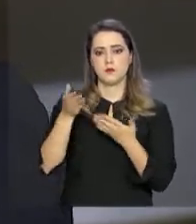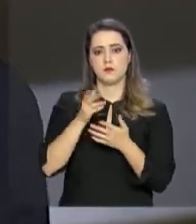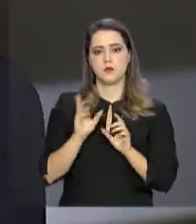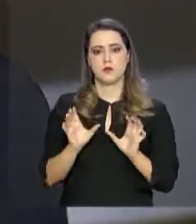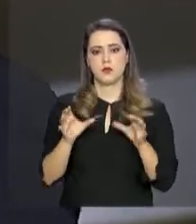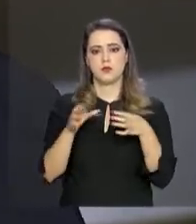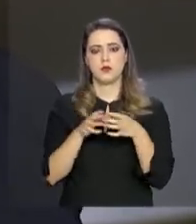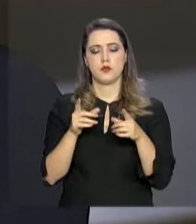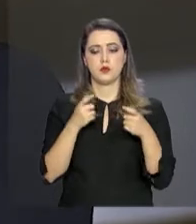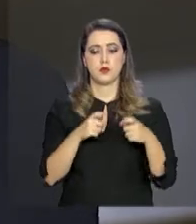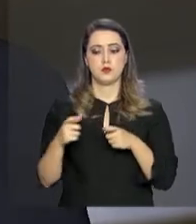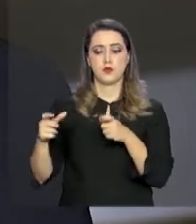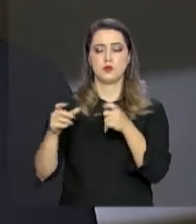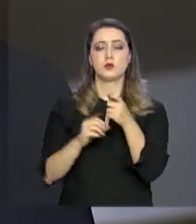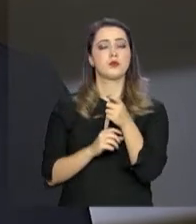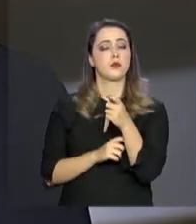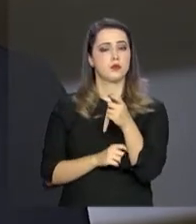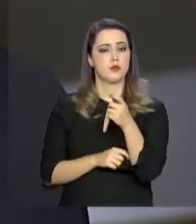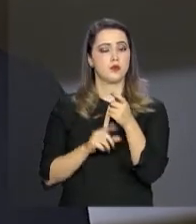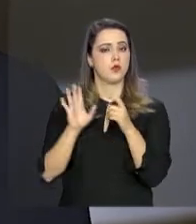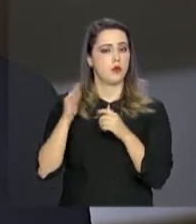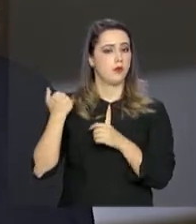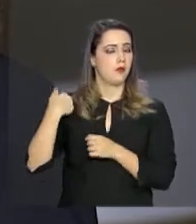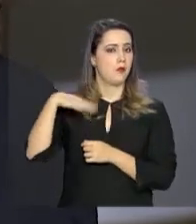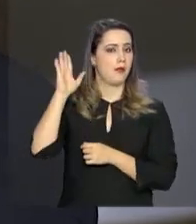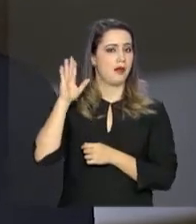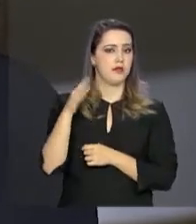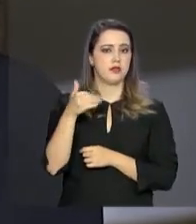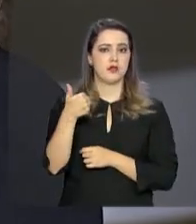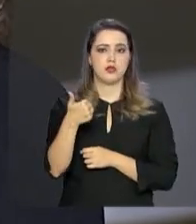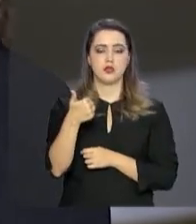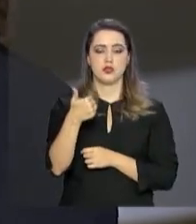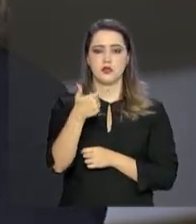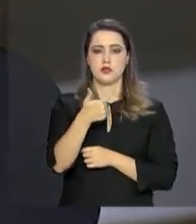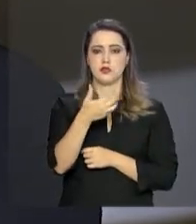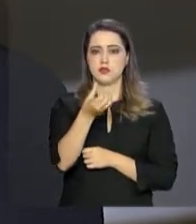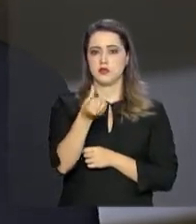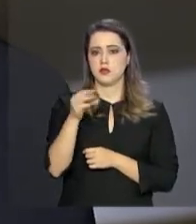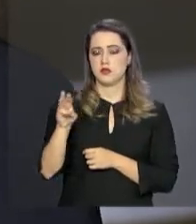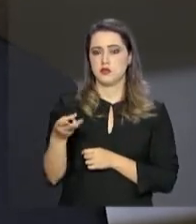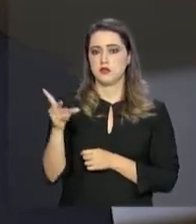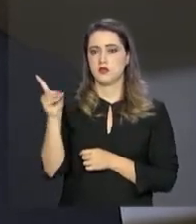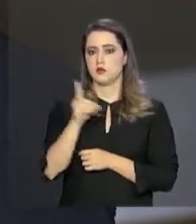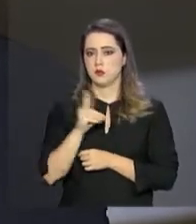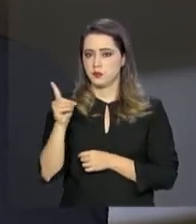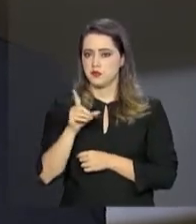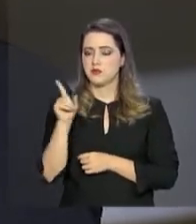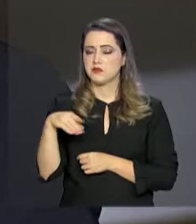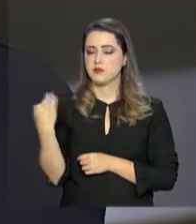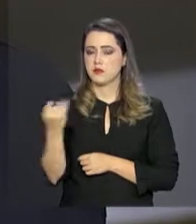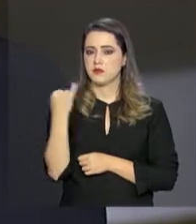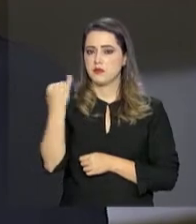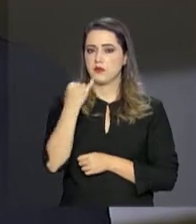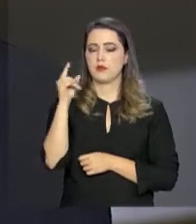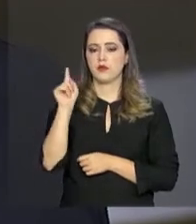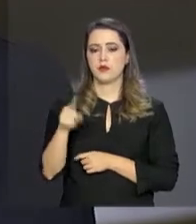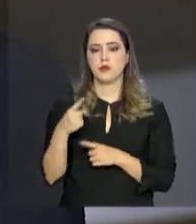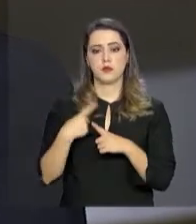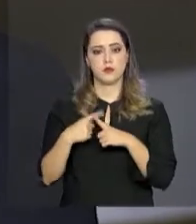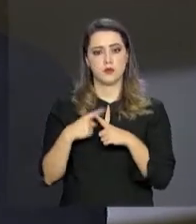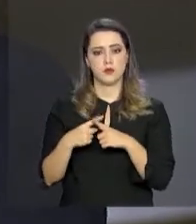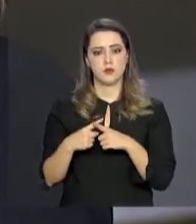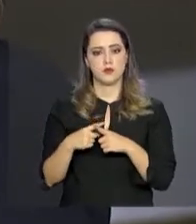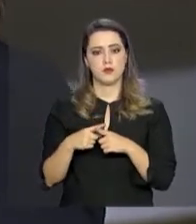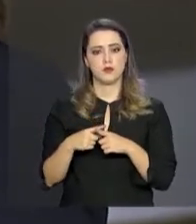trade turístico, fazer negócio com mais de 126 milhões de dólares. Isso é muito importante, porque